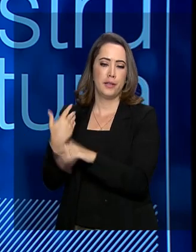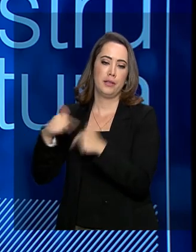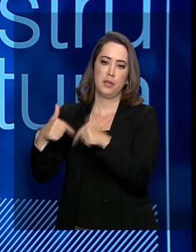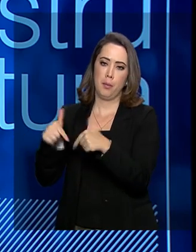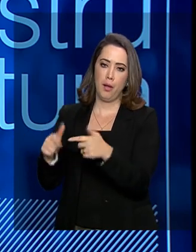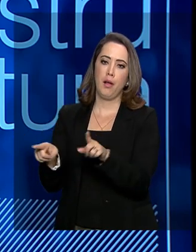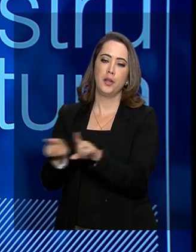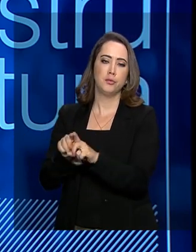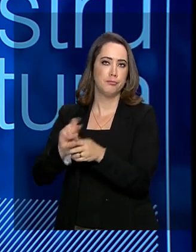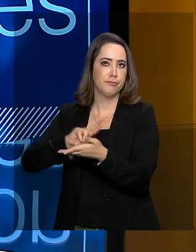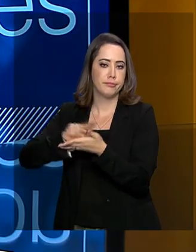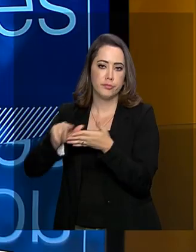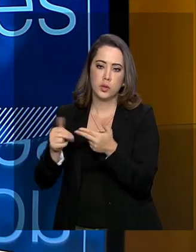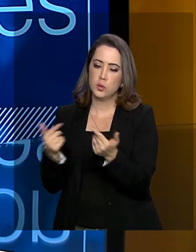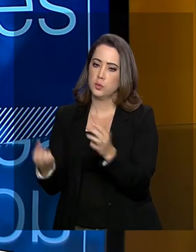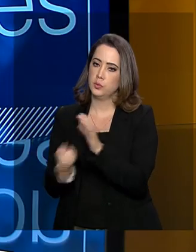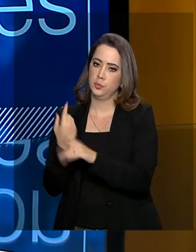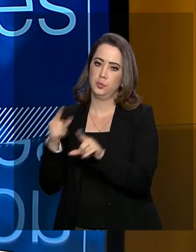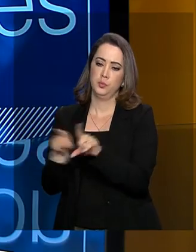após a instalação da infraestrutura.